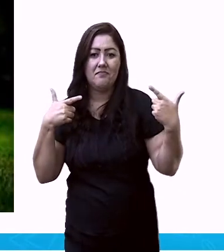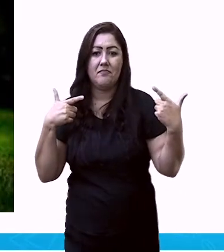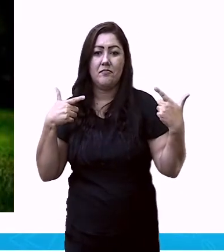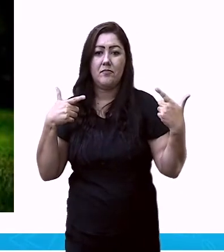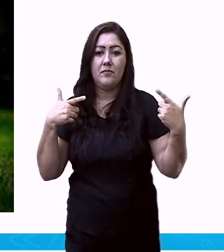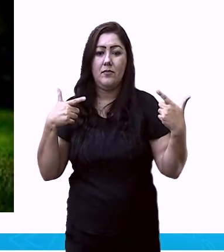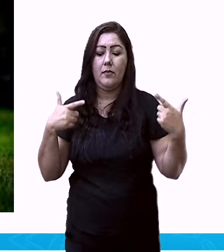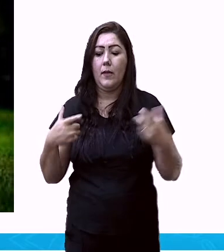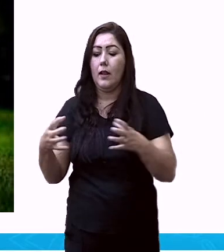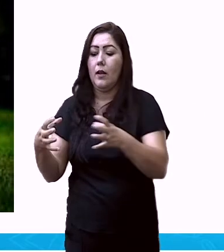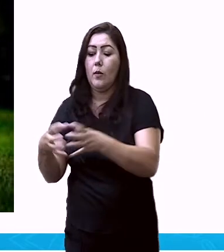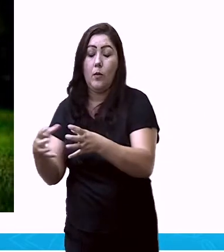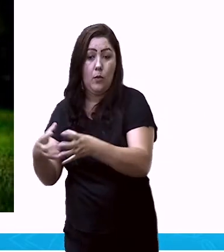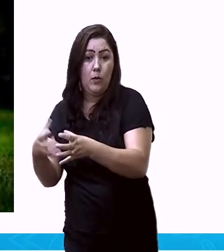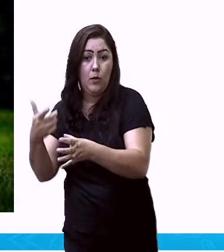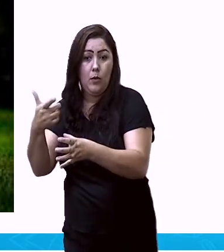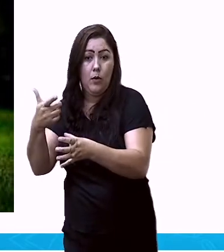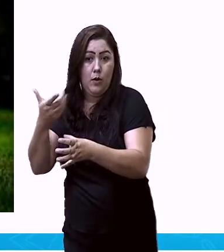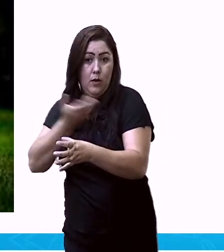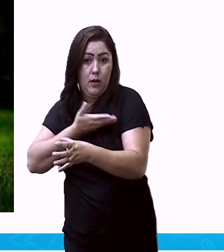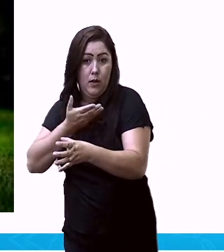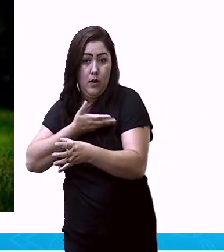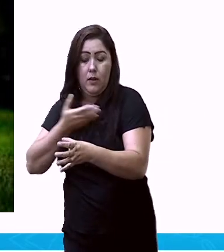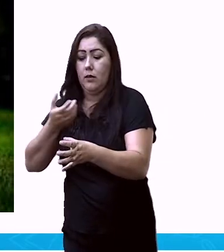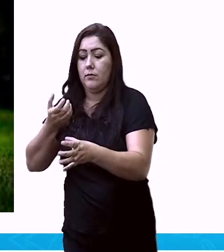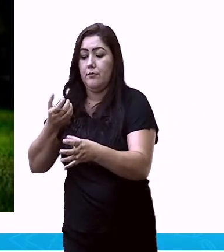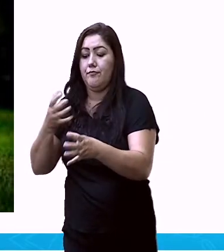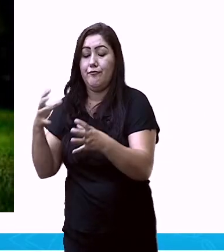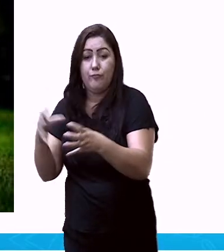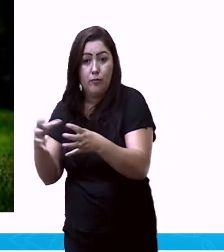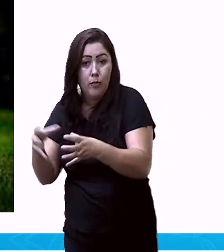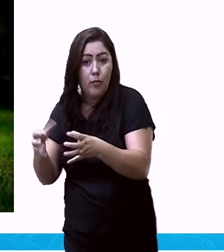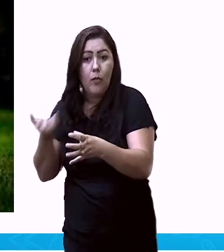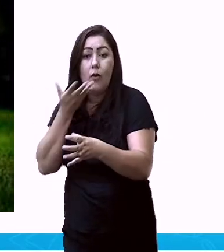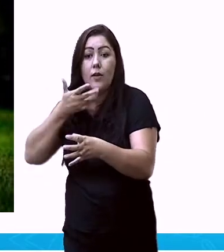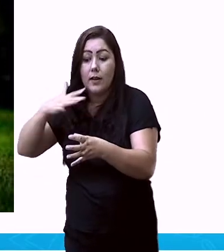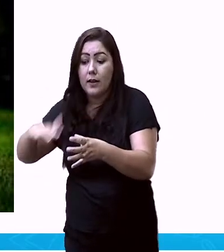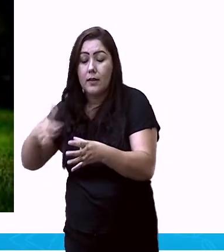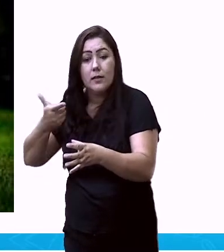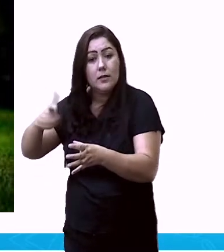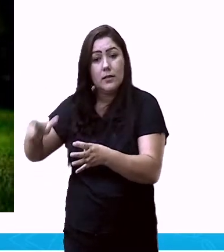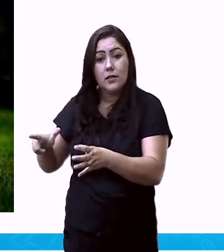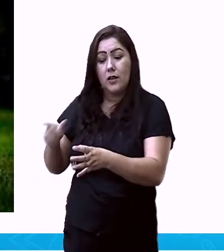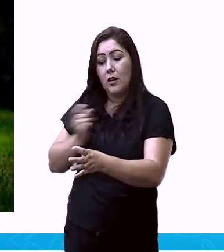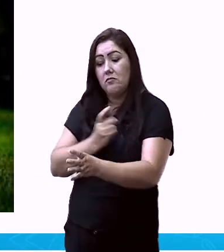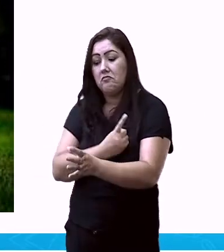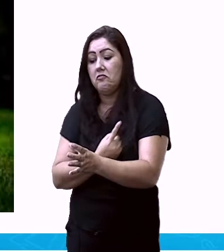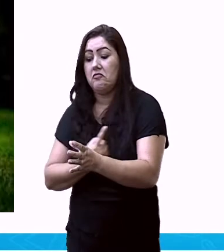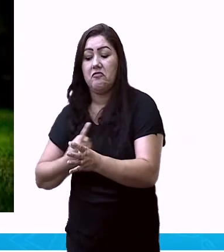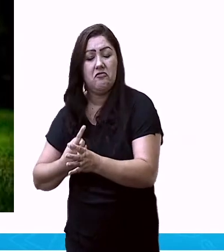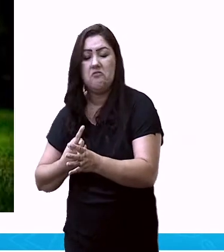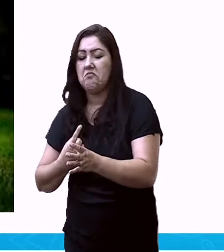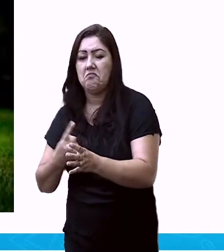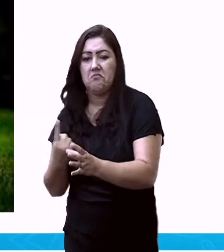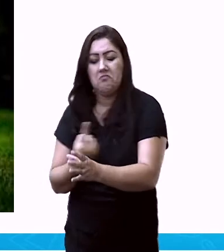de outras crianças. E mesmo que estejam no meio delas, percebemos que não se conectam.